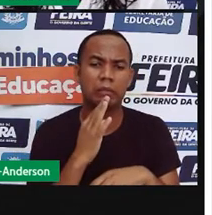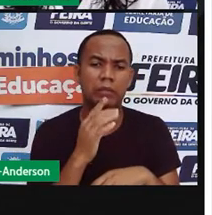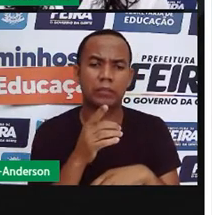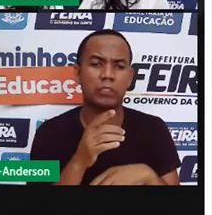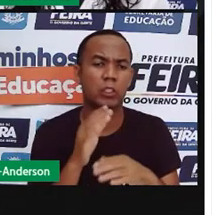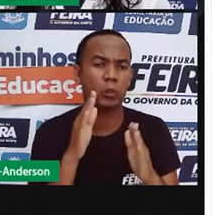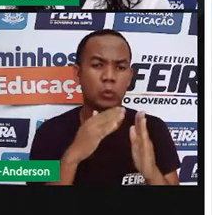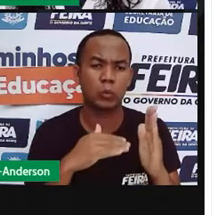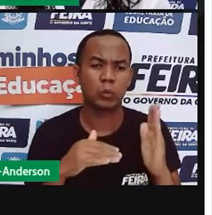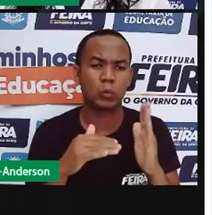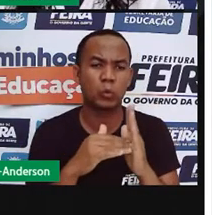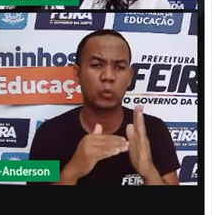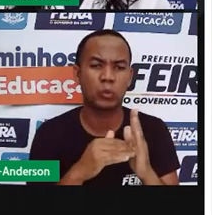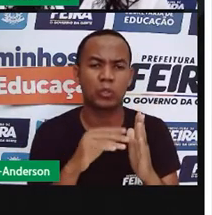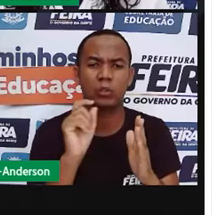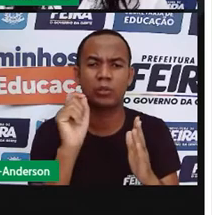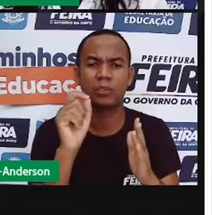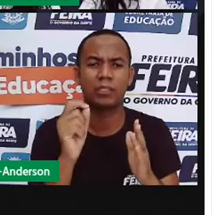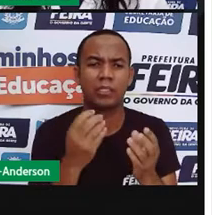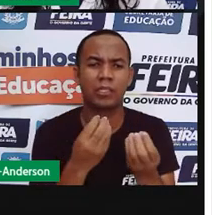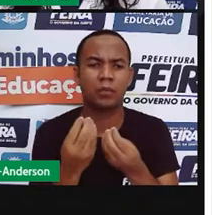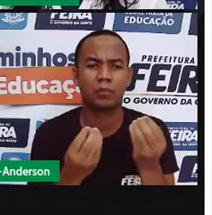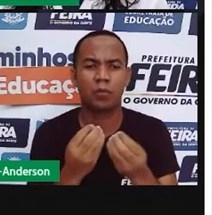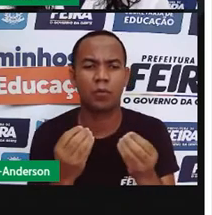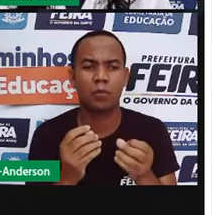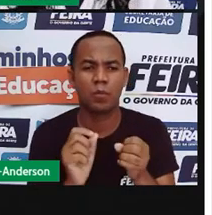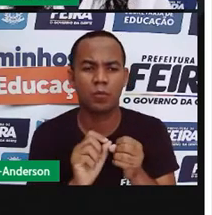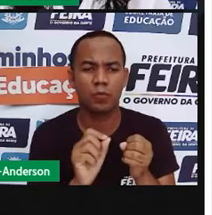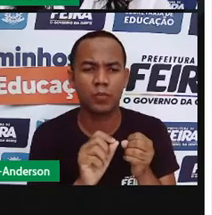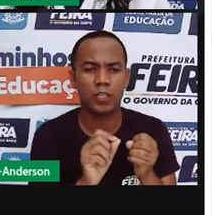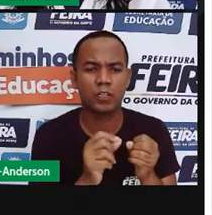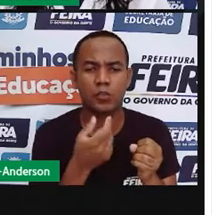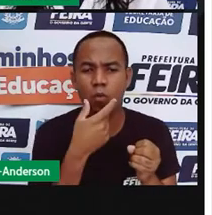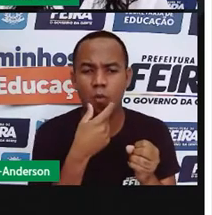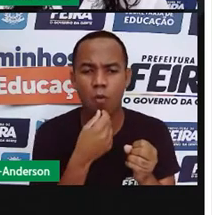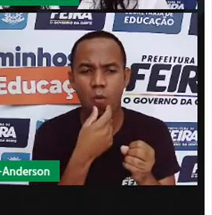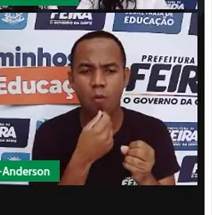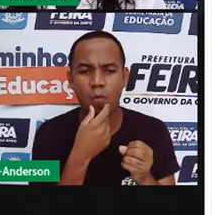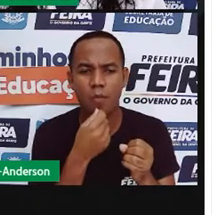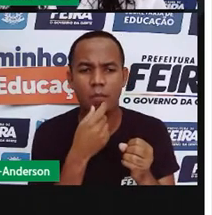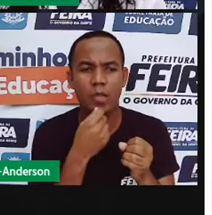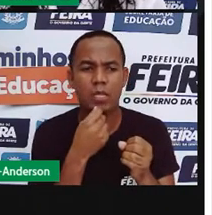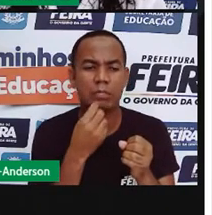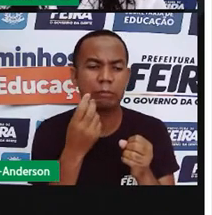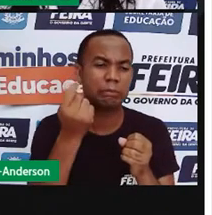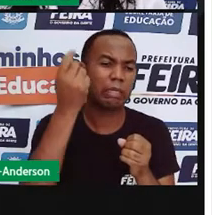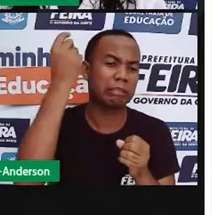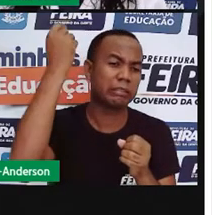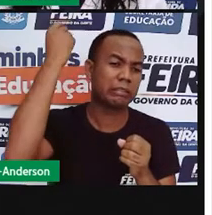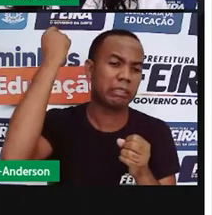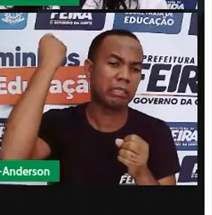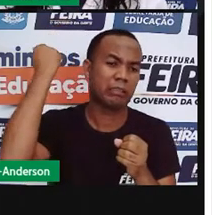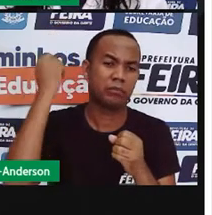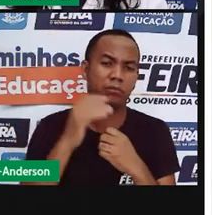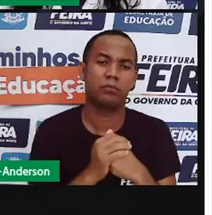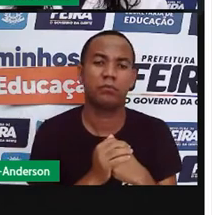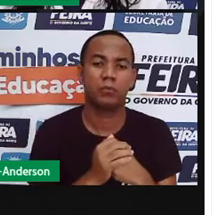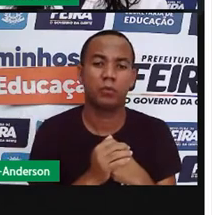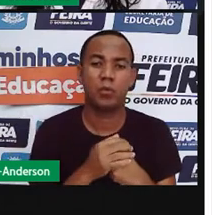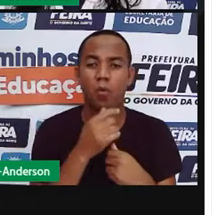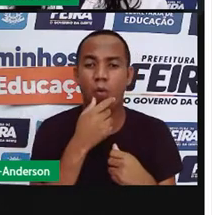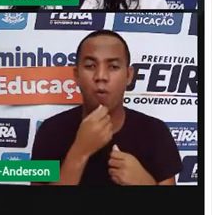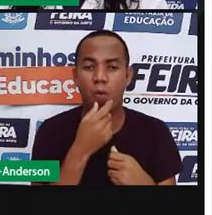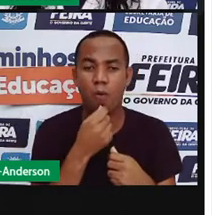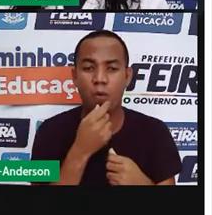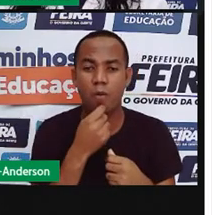Tudo isso foi produzido pelos homens da caverna no período chamado a idade